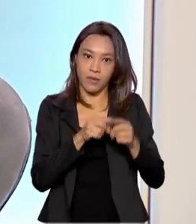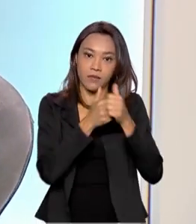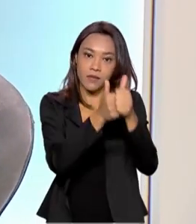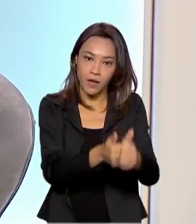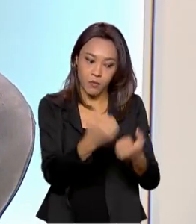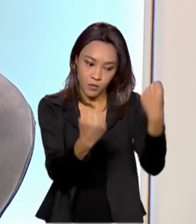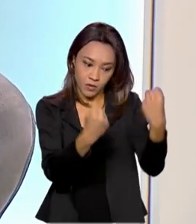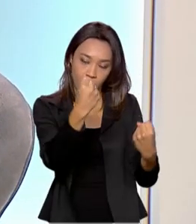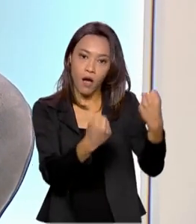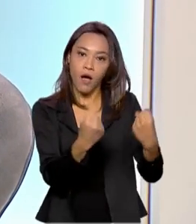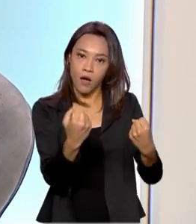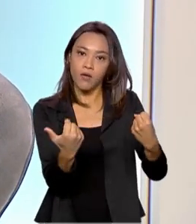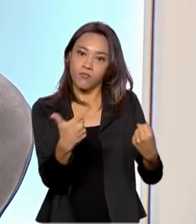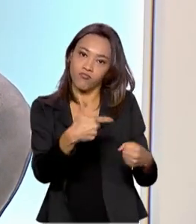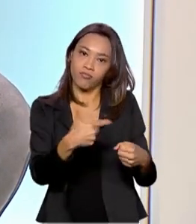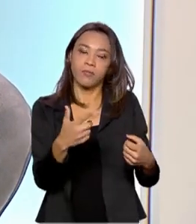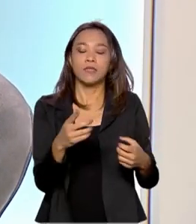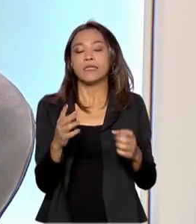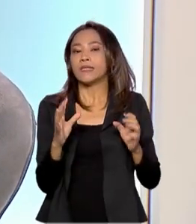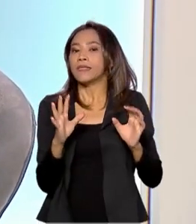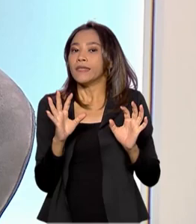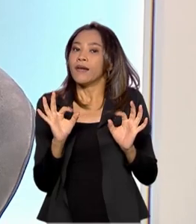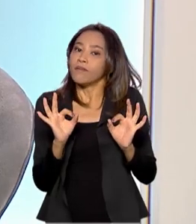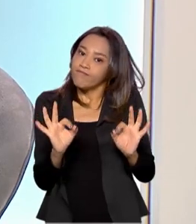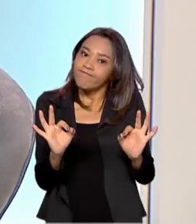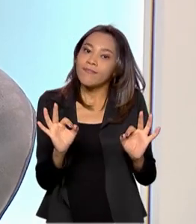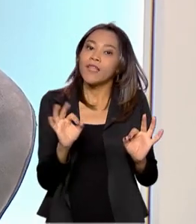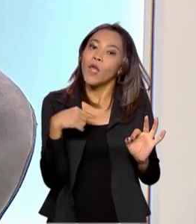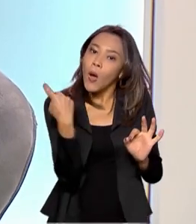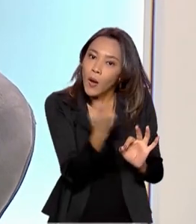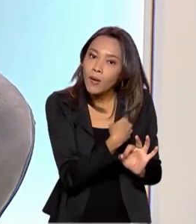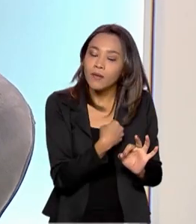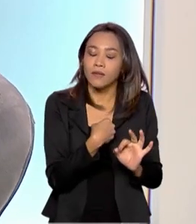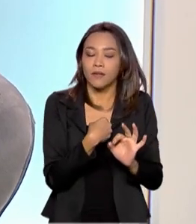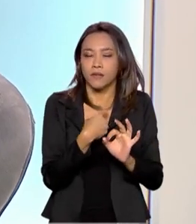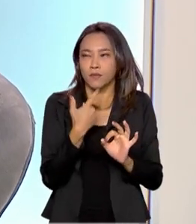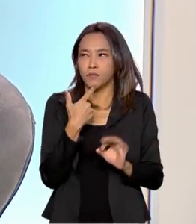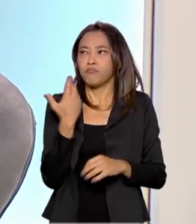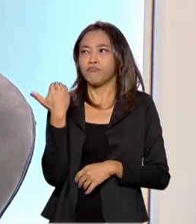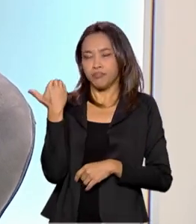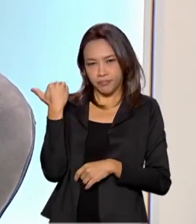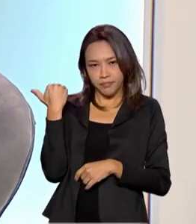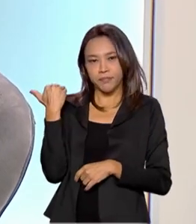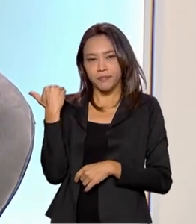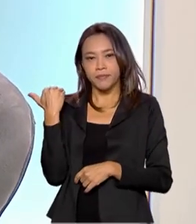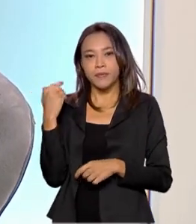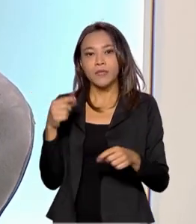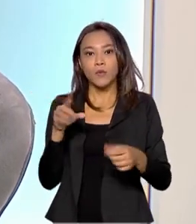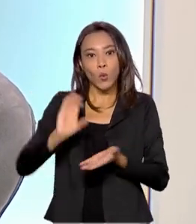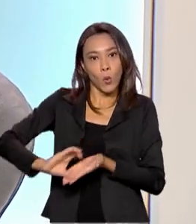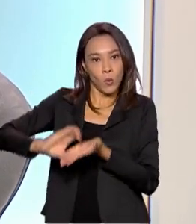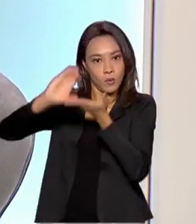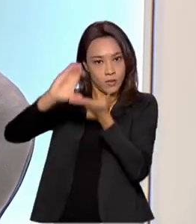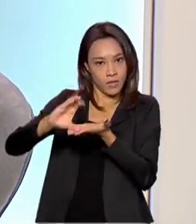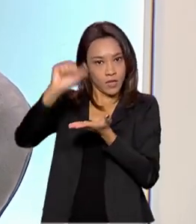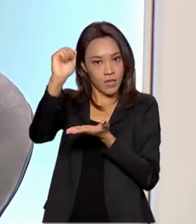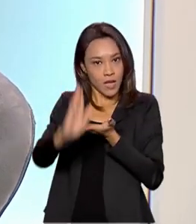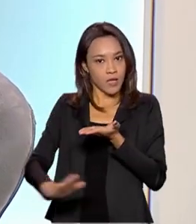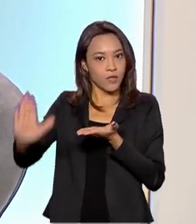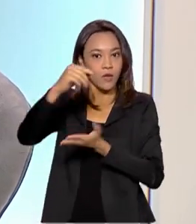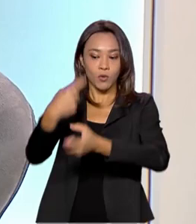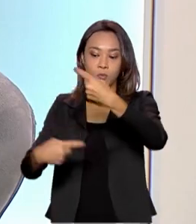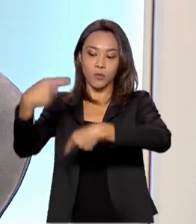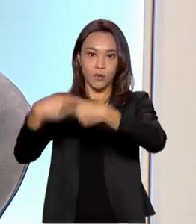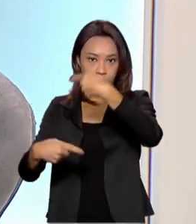diretamente, correto? E até por conta disso, nós instituímos recentemente também, o Conselho Nacional de Política